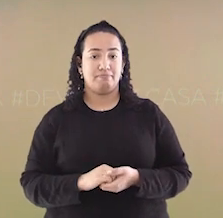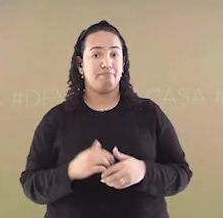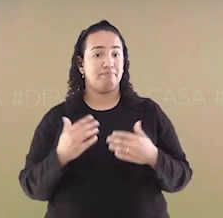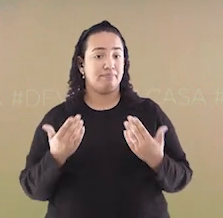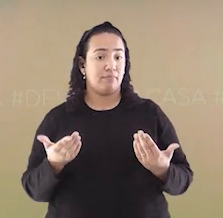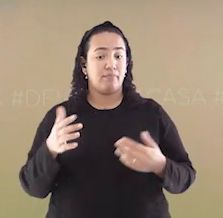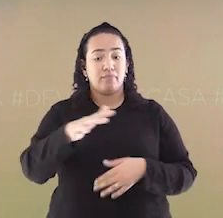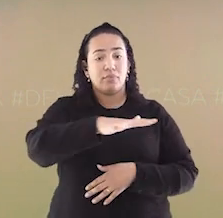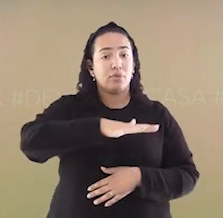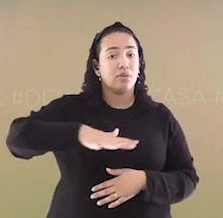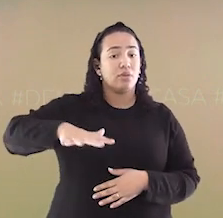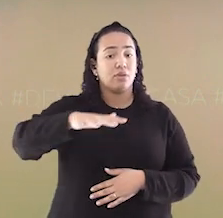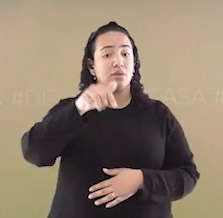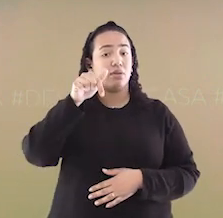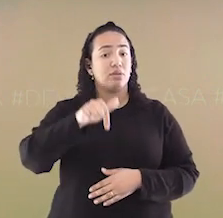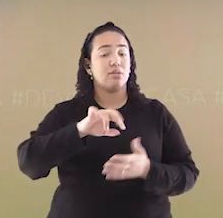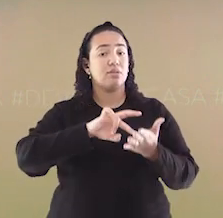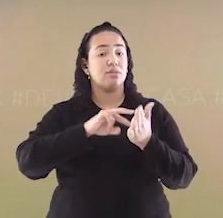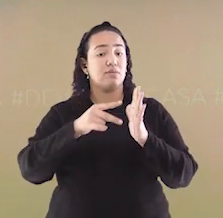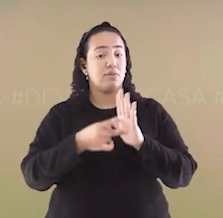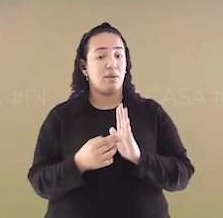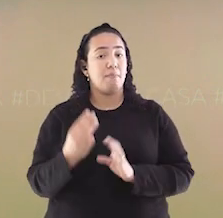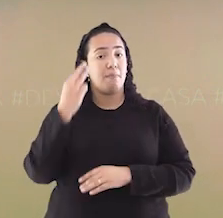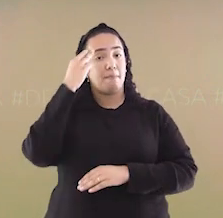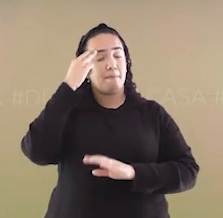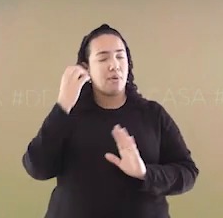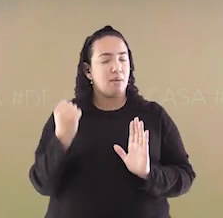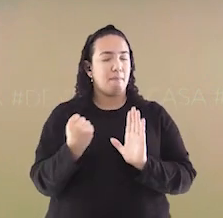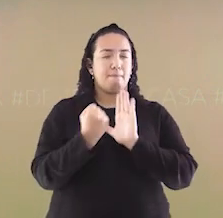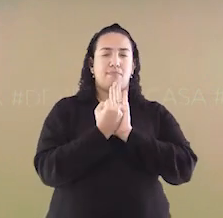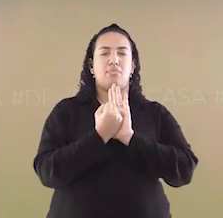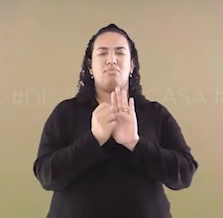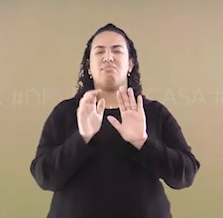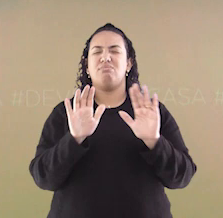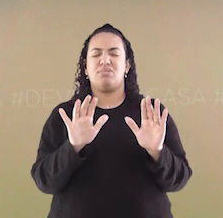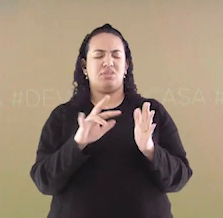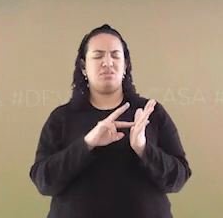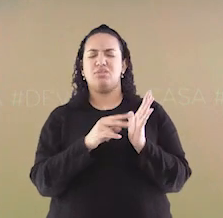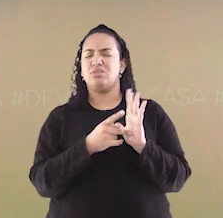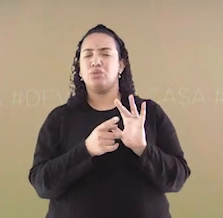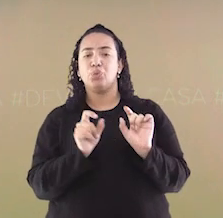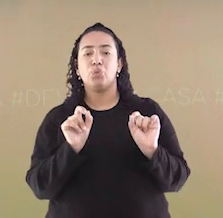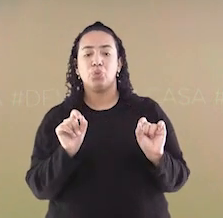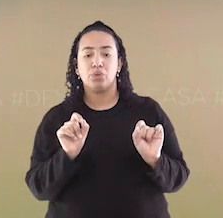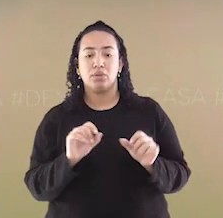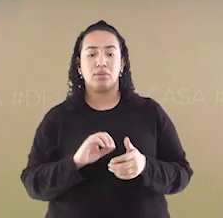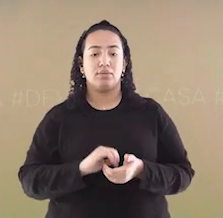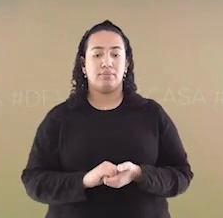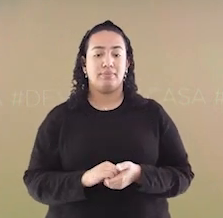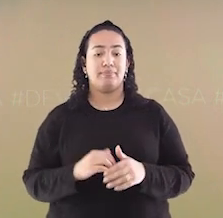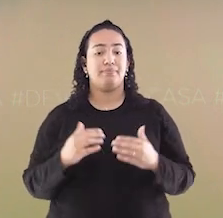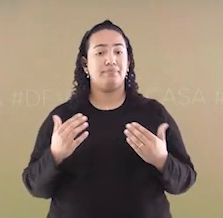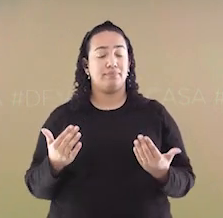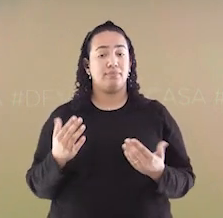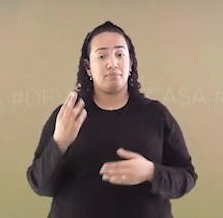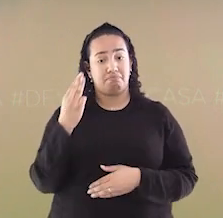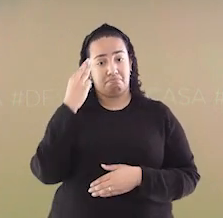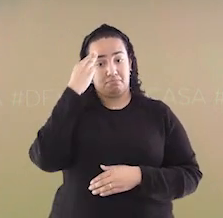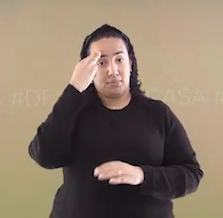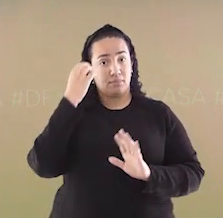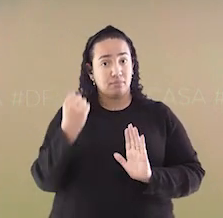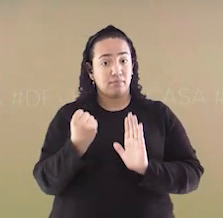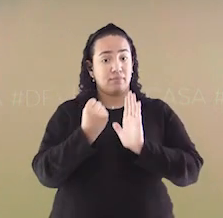locais representam marcos na memória, mas o que são marcos na memória? Os marcos de memória